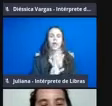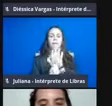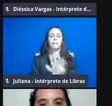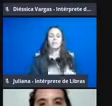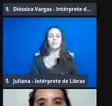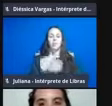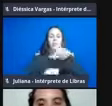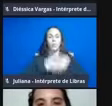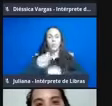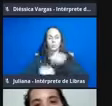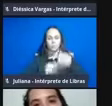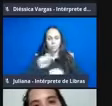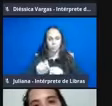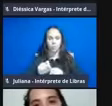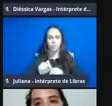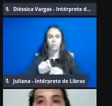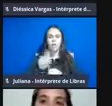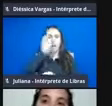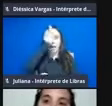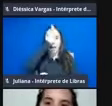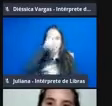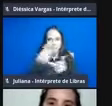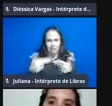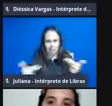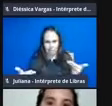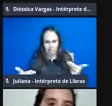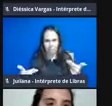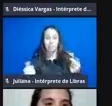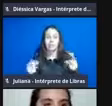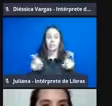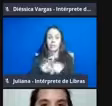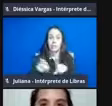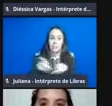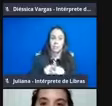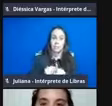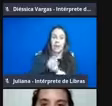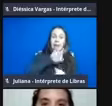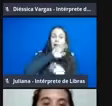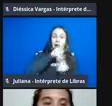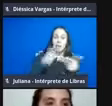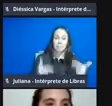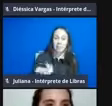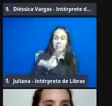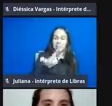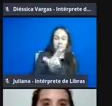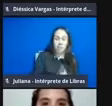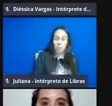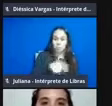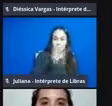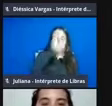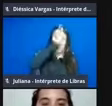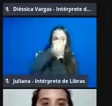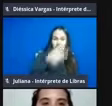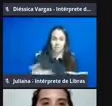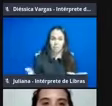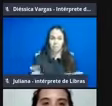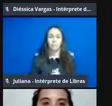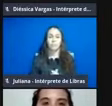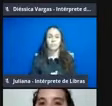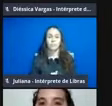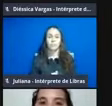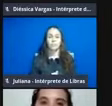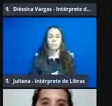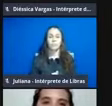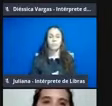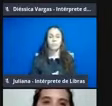animais insetos, quanto animais que não eram insetos, como aranha, lacraio, carrapato e escorpião. Então, esses